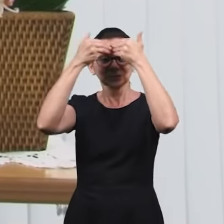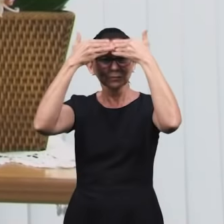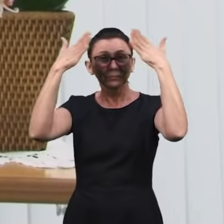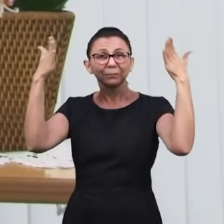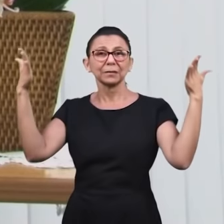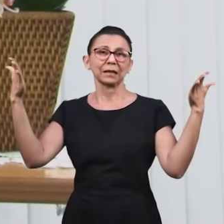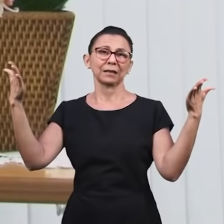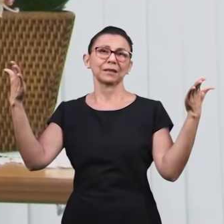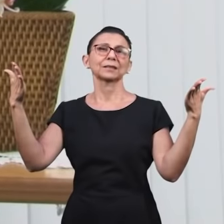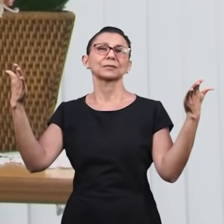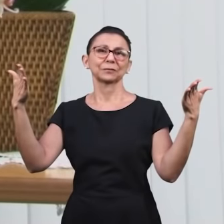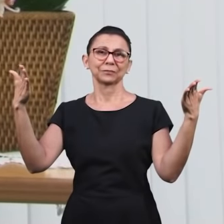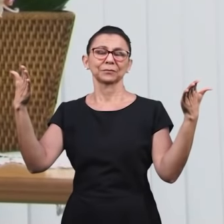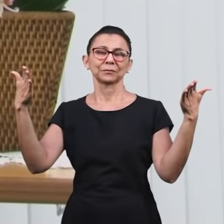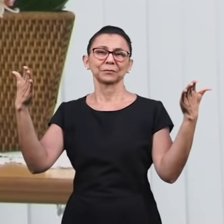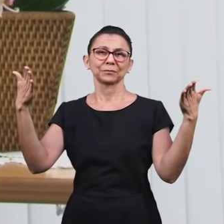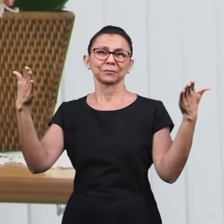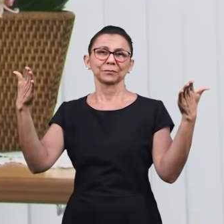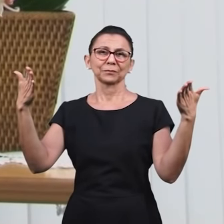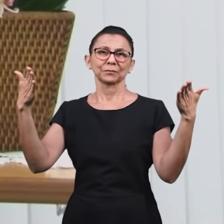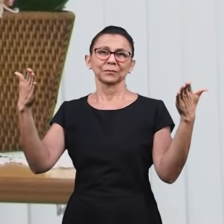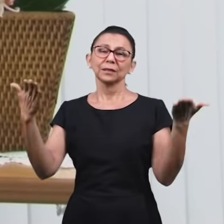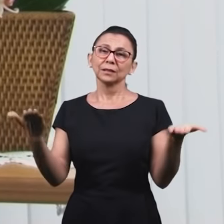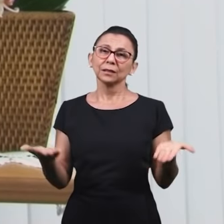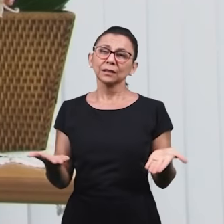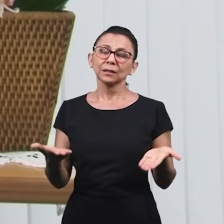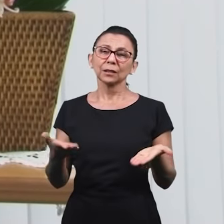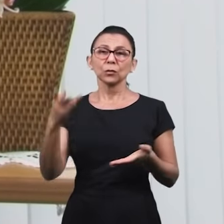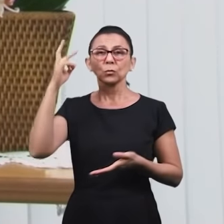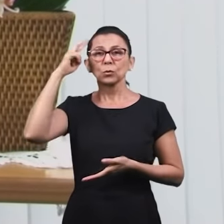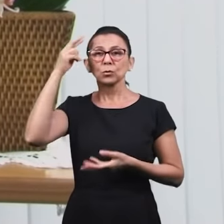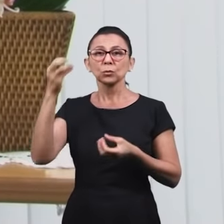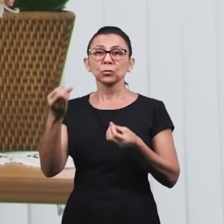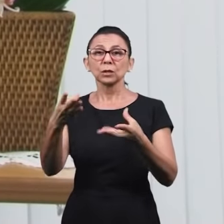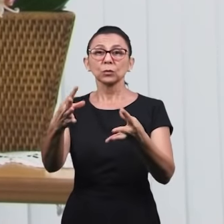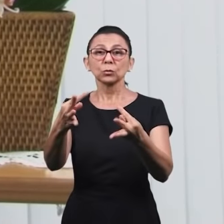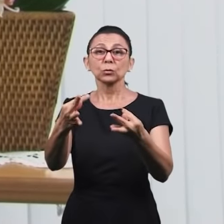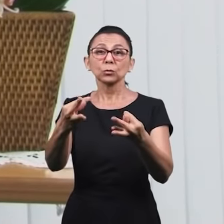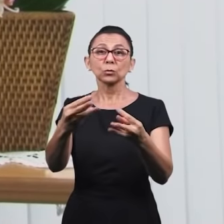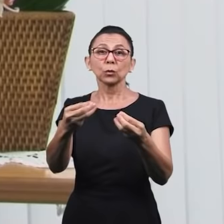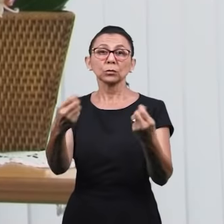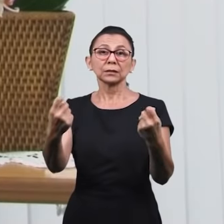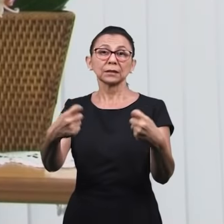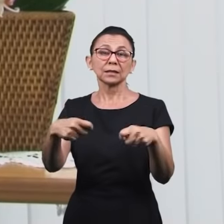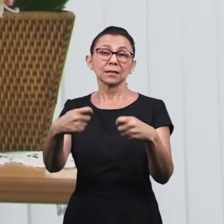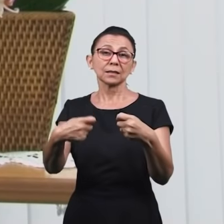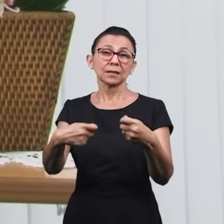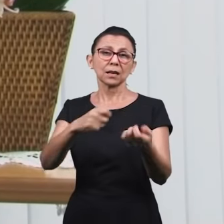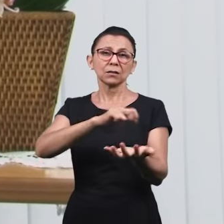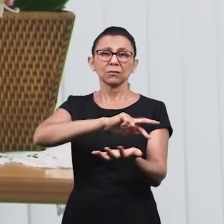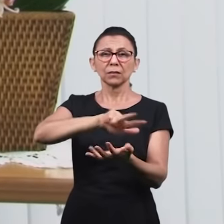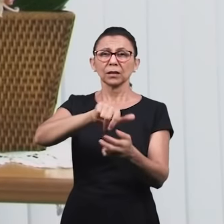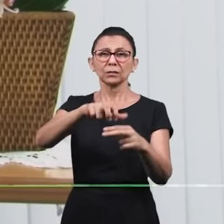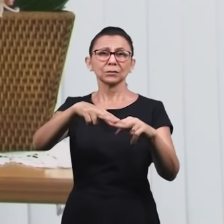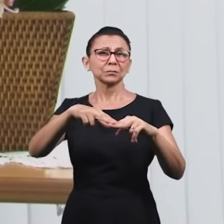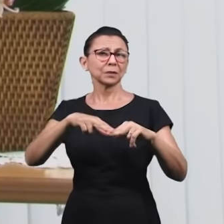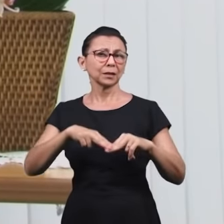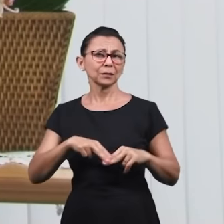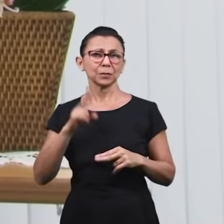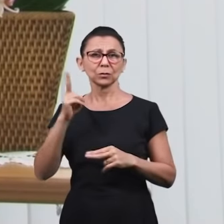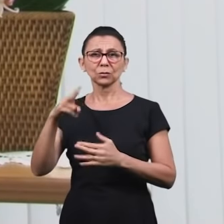Meus irmãos, o que nos renova a cada dia são todos esses recursos que o Senhor colocou à nossa disposição.